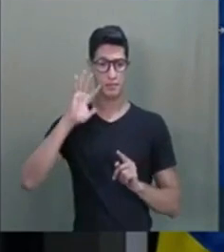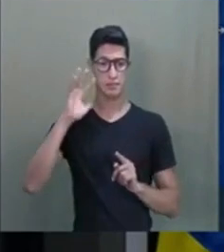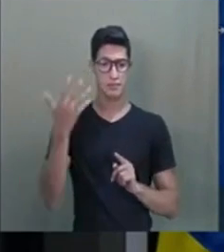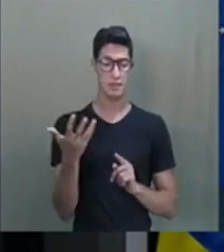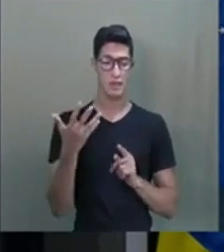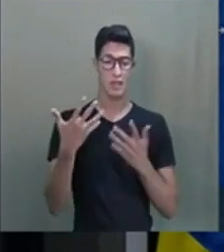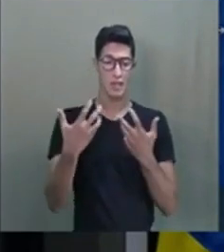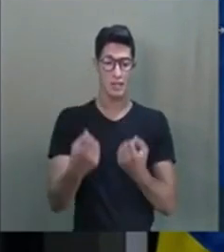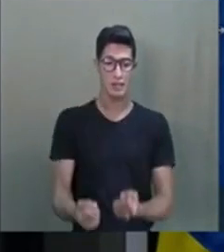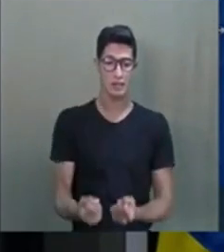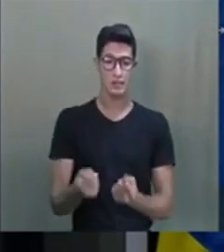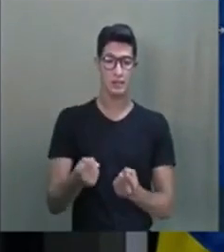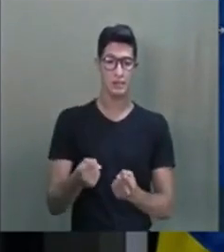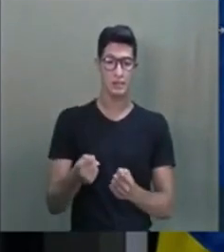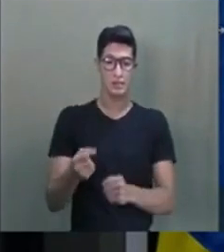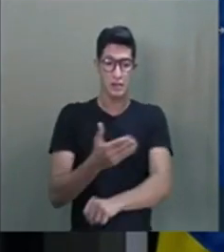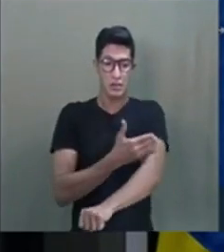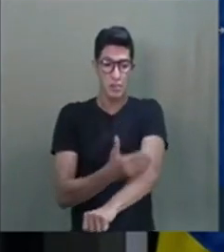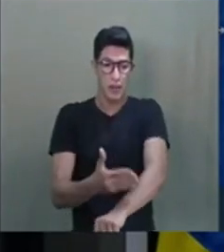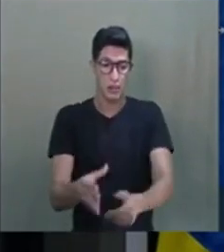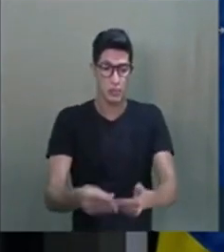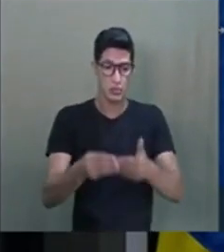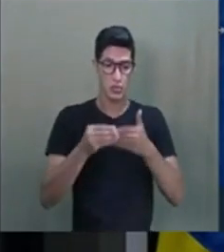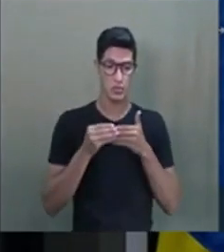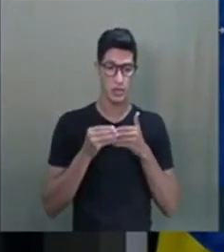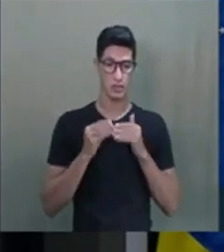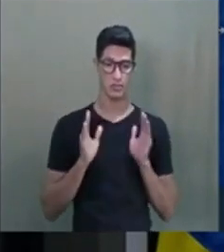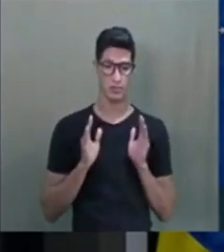aceitar o que os brancos nos trouxeram.